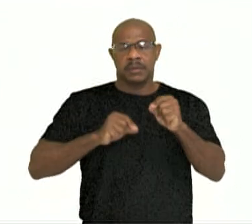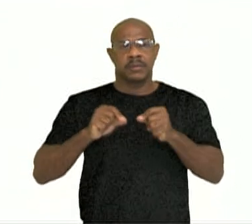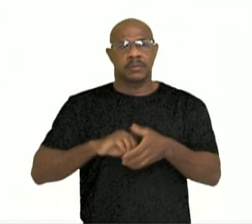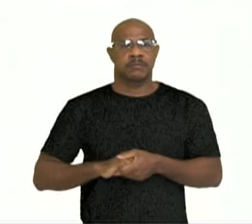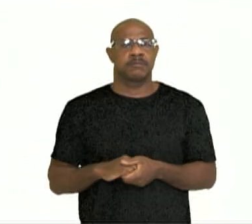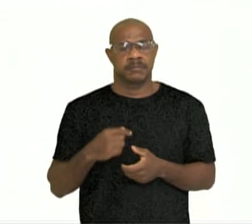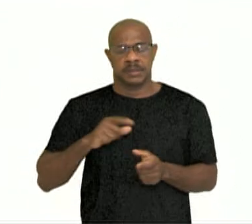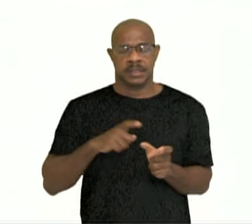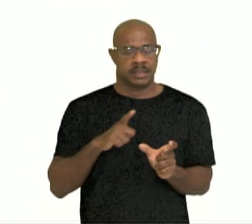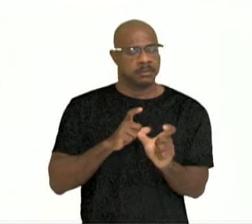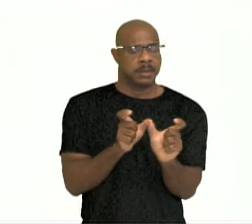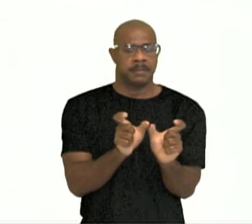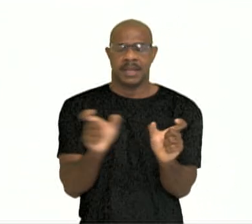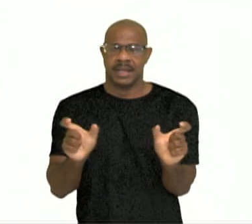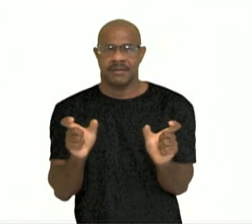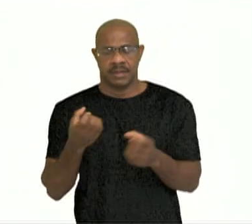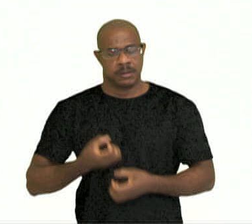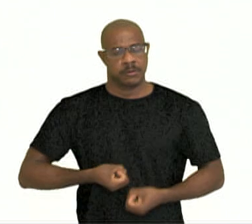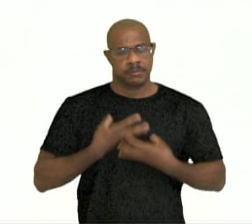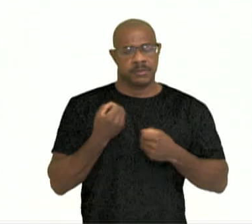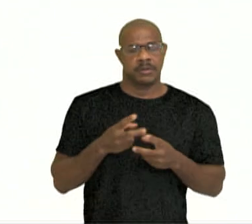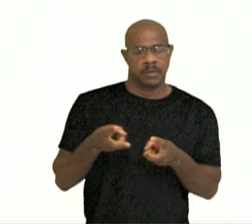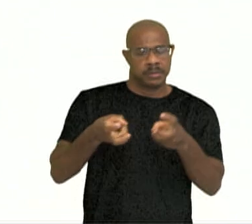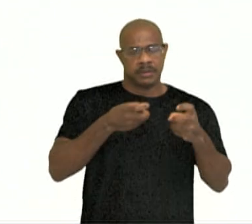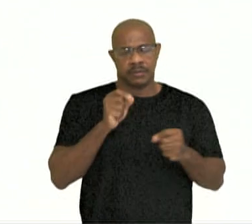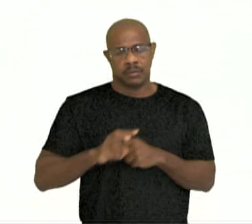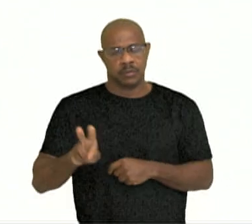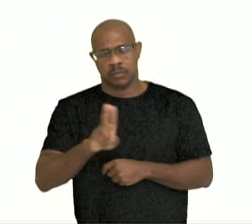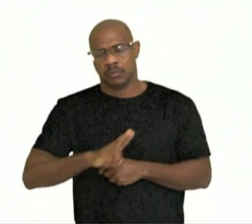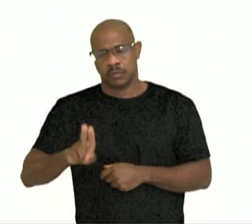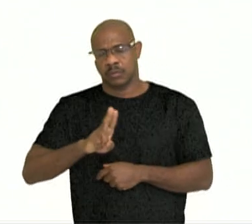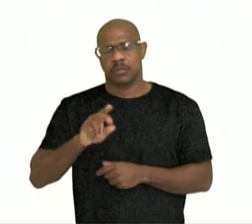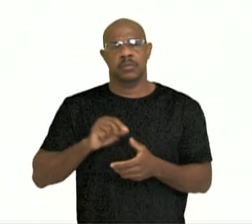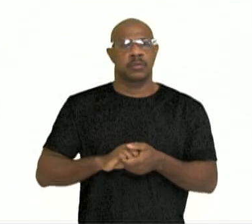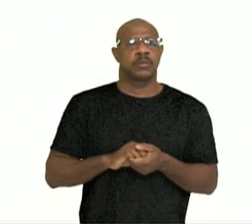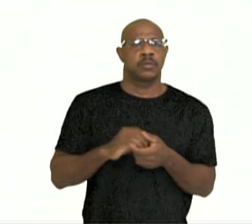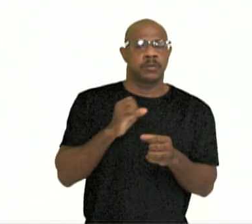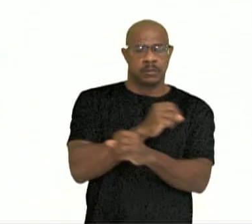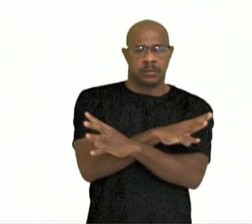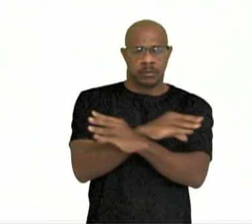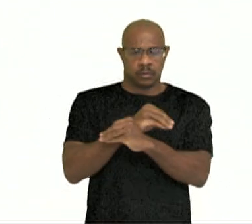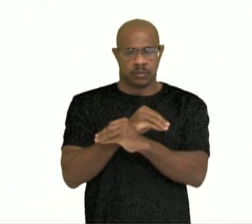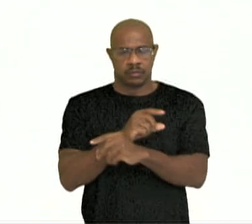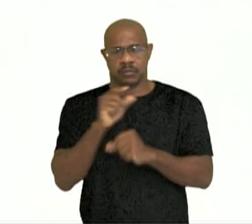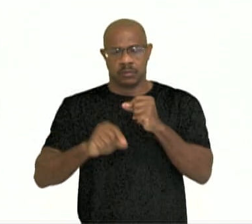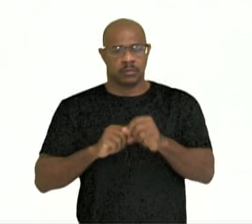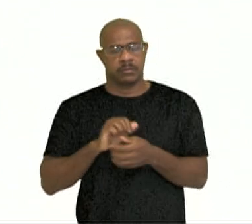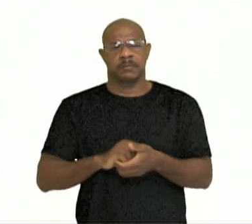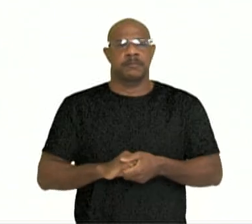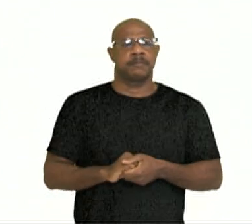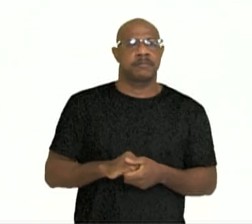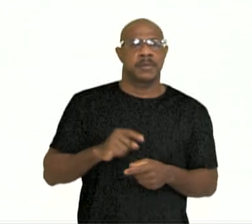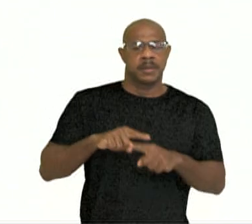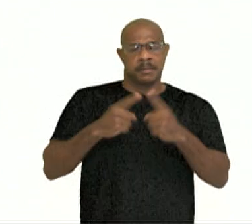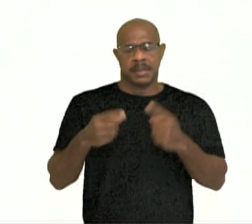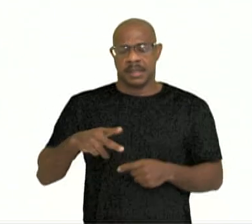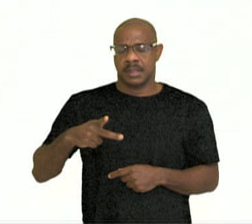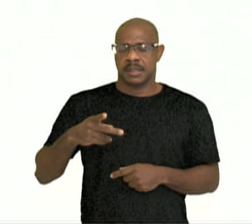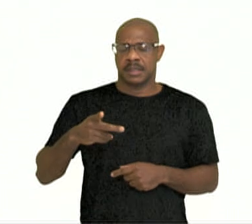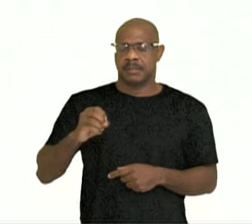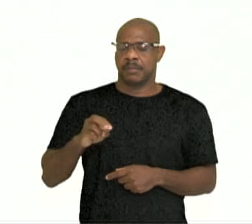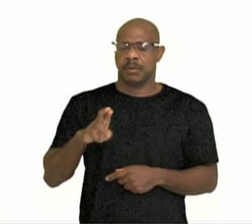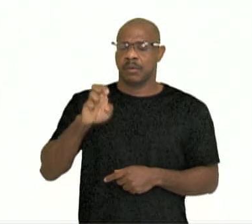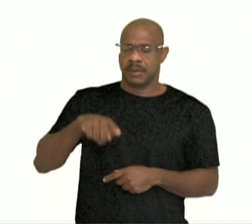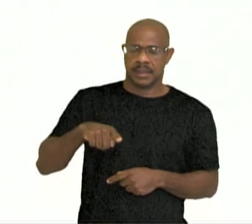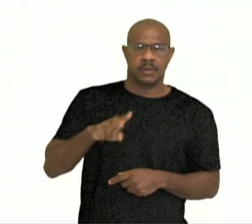de palavras e expressões, observar os usos das conjunções advertativas, mais e porém, utilizadas